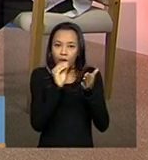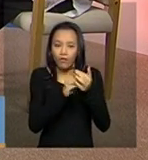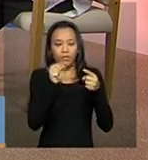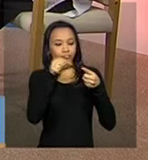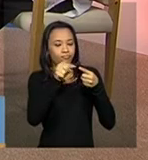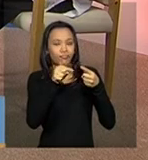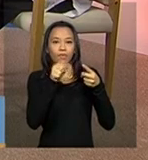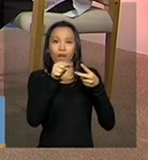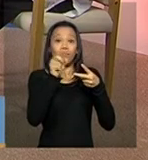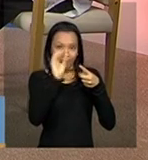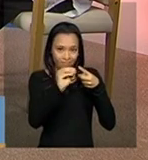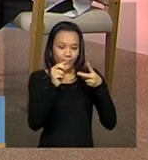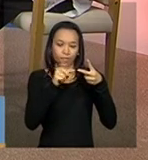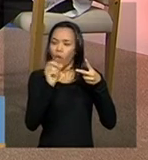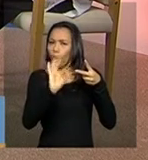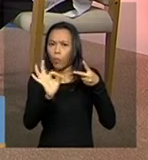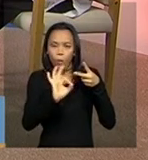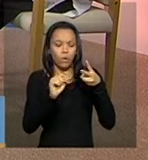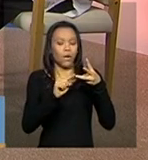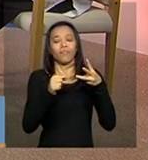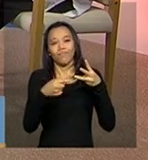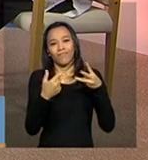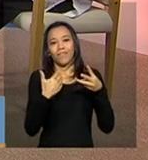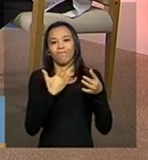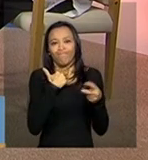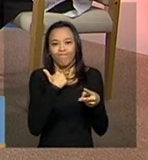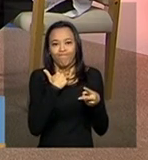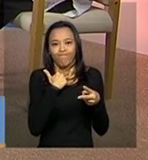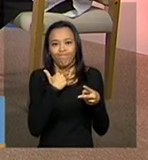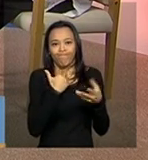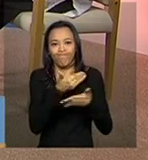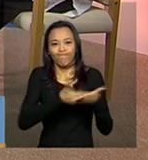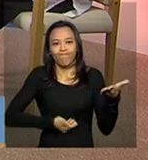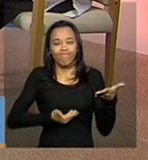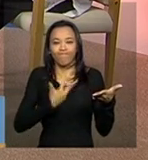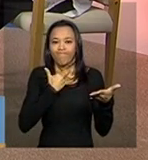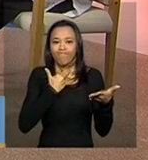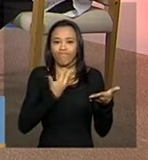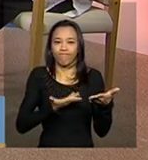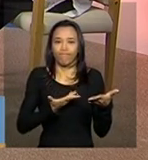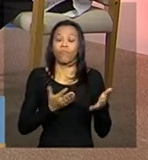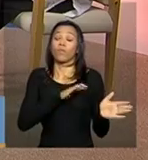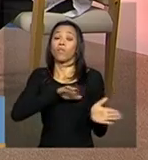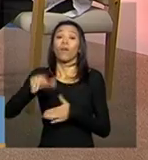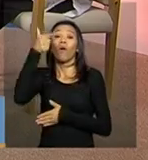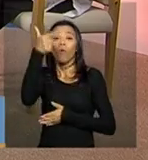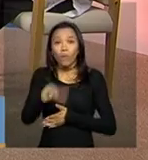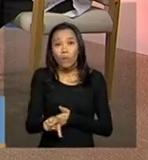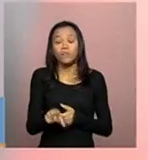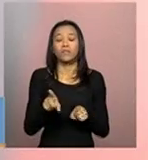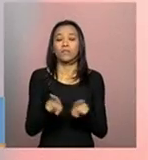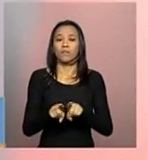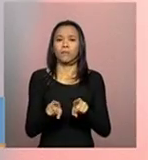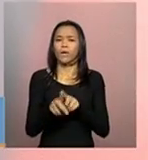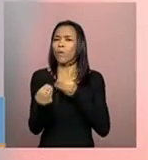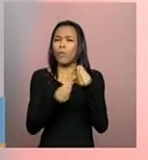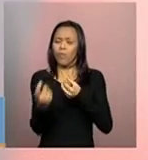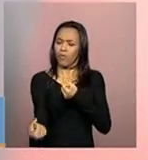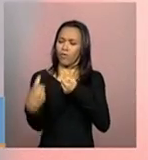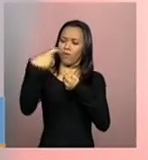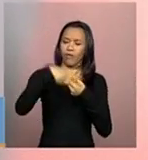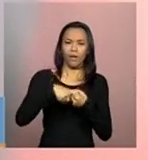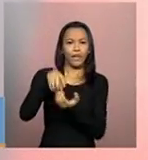vai impedir a conclusão do cadastro. Uma outra coisa que ela colocou é quanto ao conveniamento com entidades.